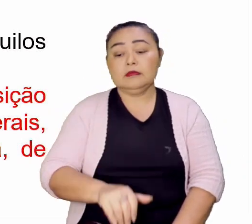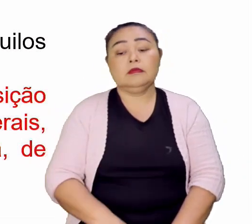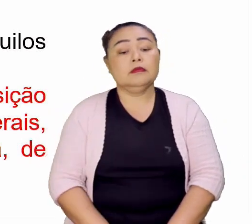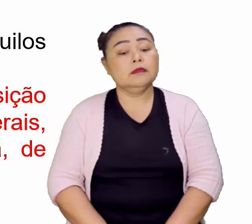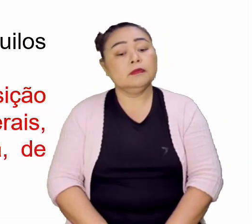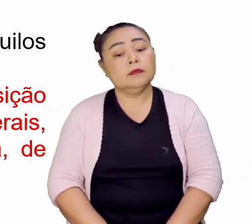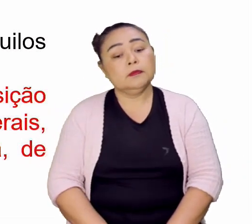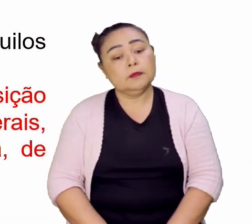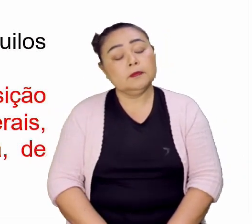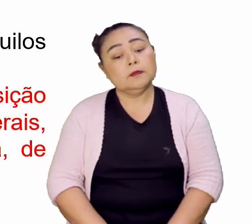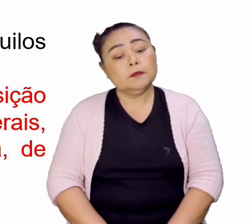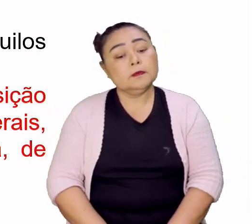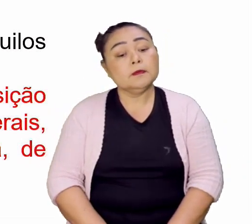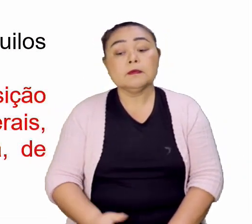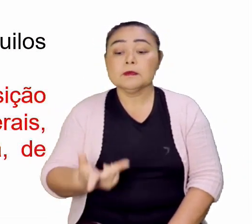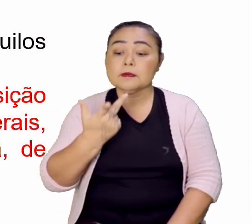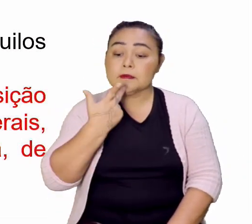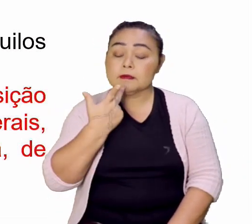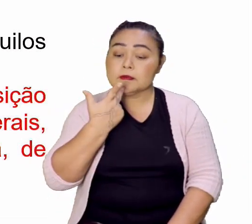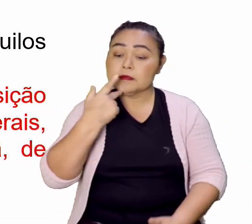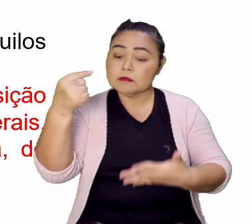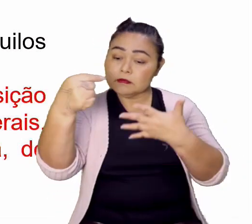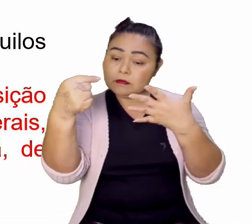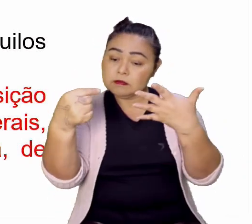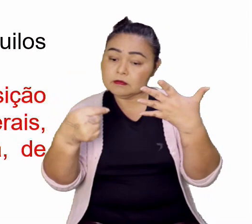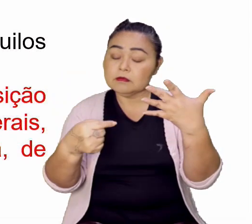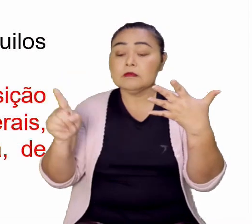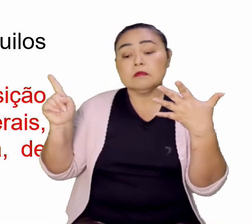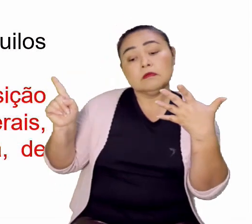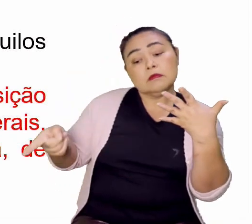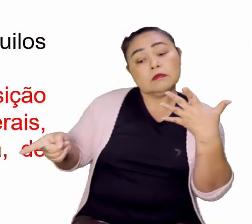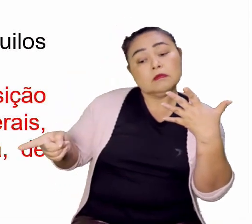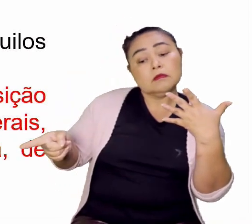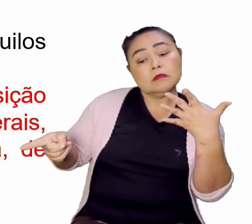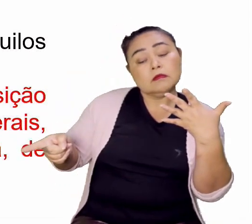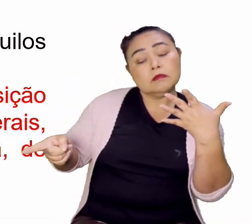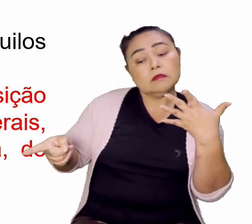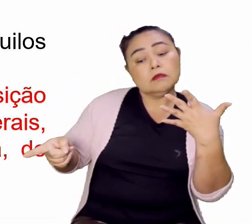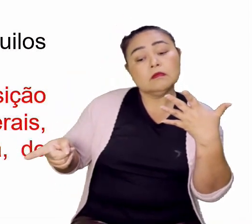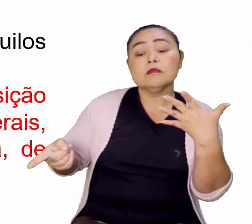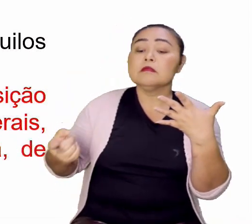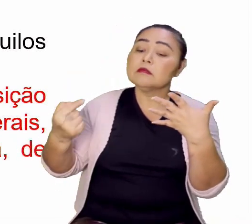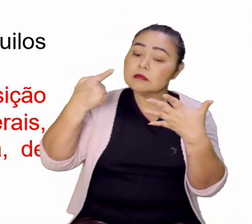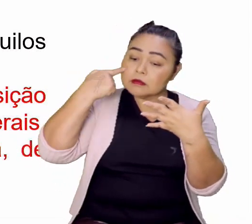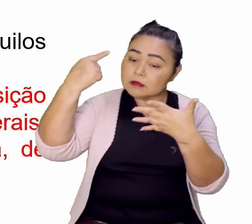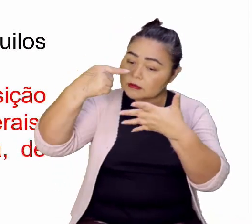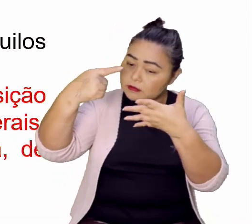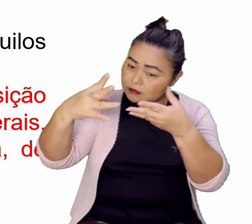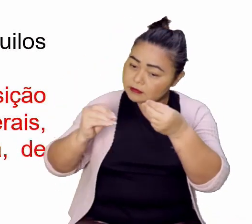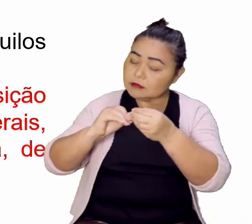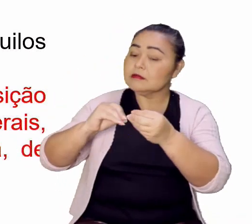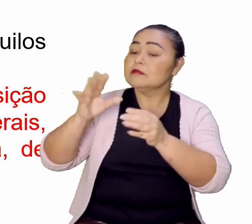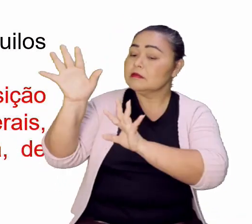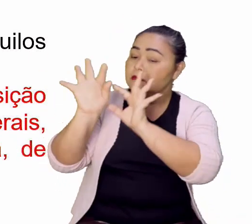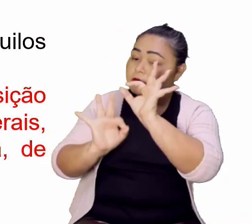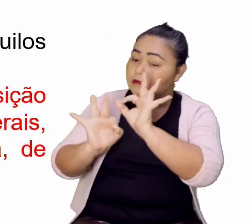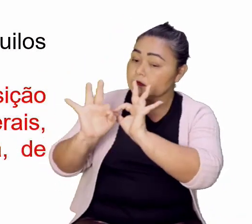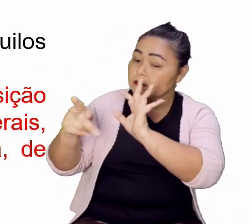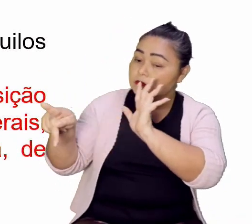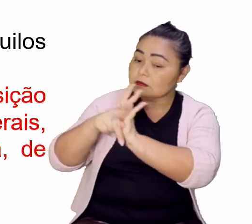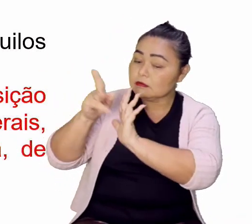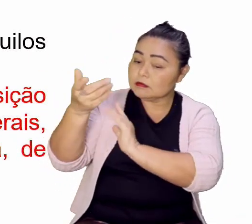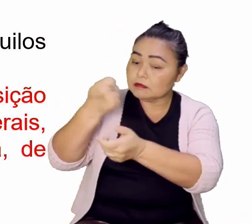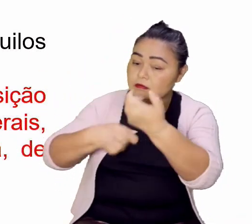brasileira. Quando falamos das medidas trazidas, está aí, ó. Quando falamos das medidas trazidas com a administração de Paul Baal, é correto afirmar